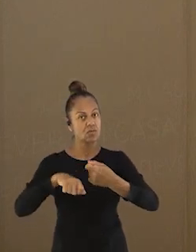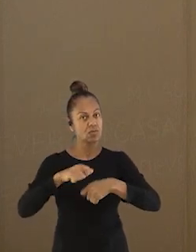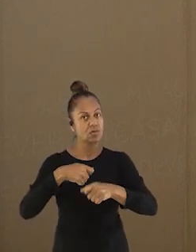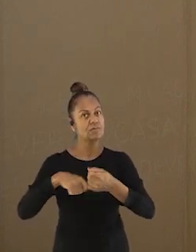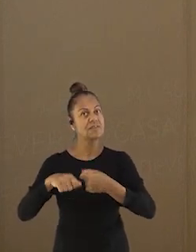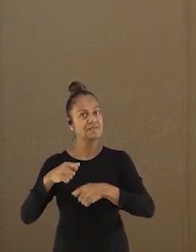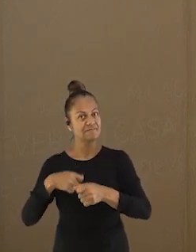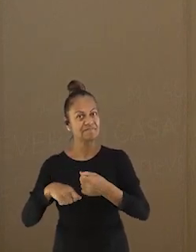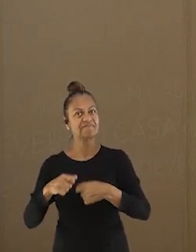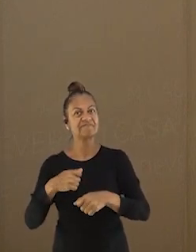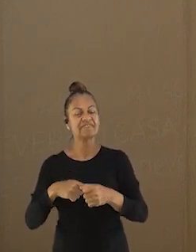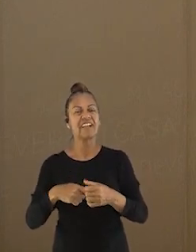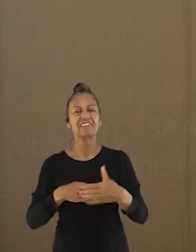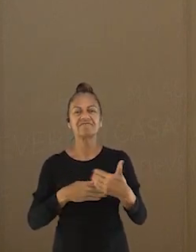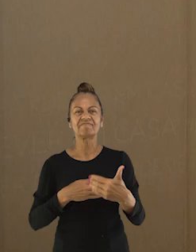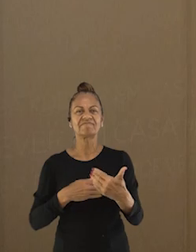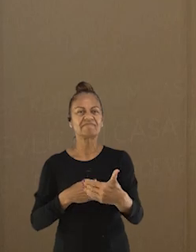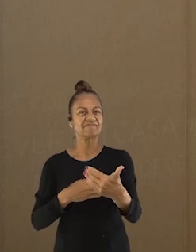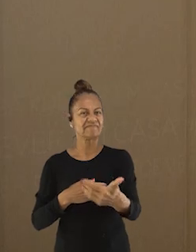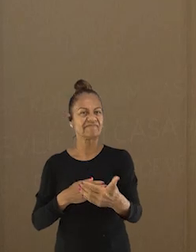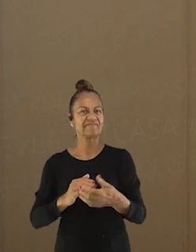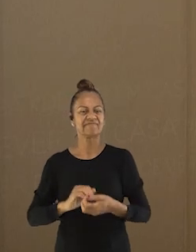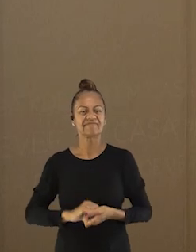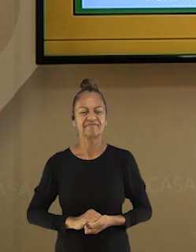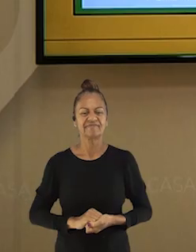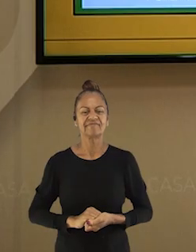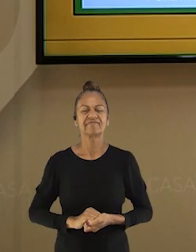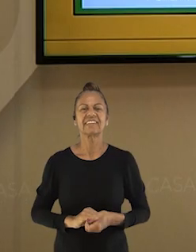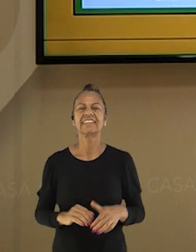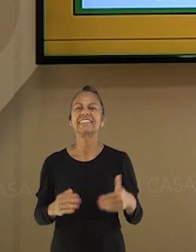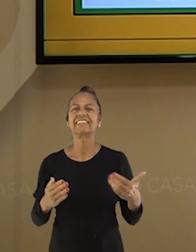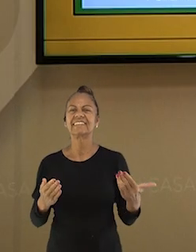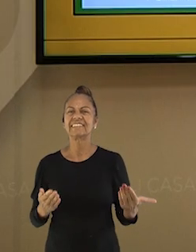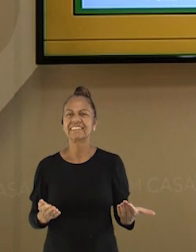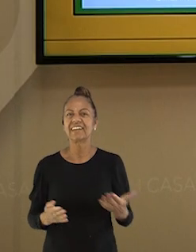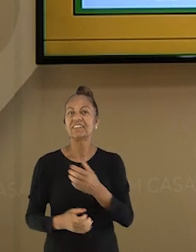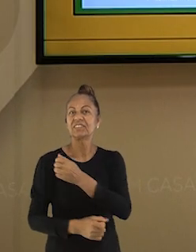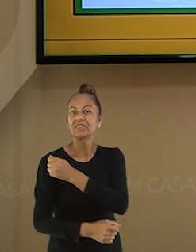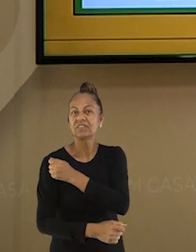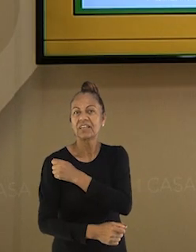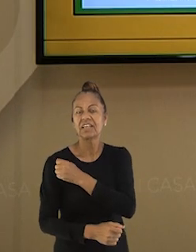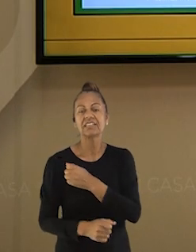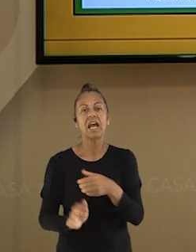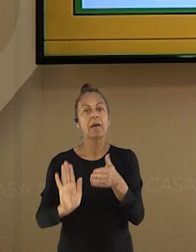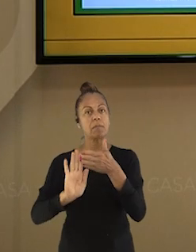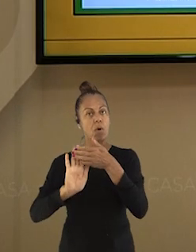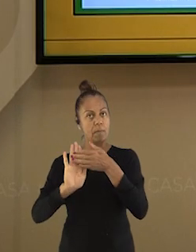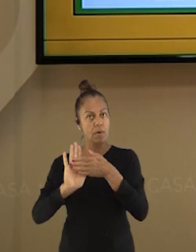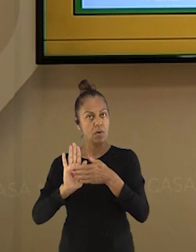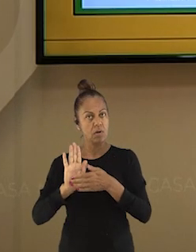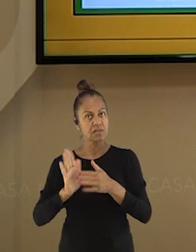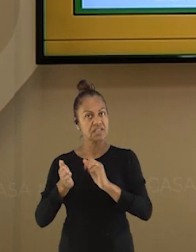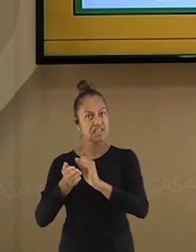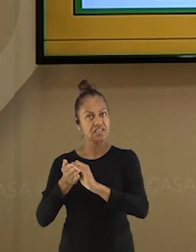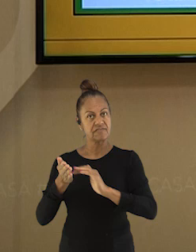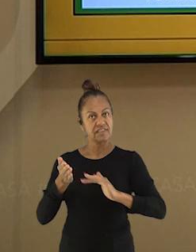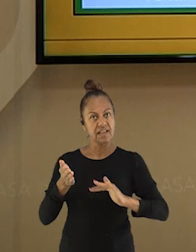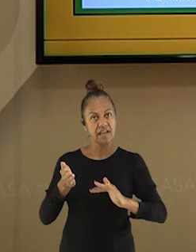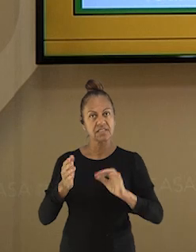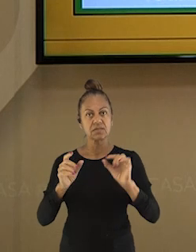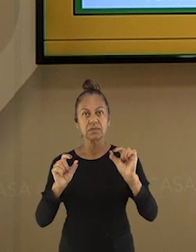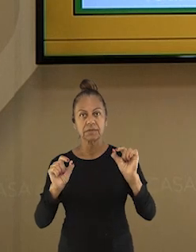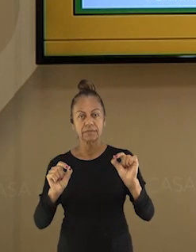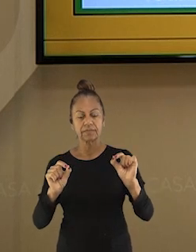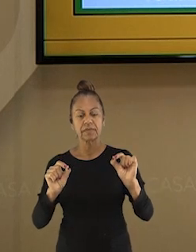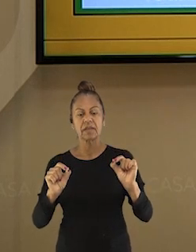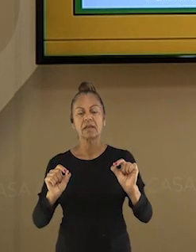garantindo economia a longo prazo. Então, estudantes, a proposta de atividade que tenho para vocês é